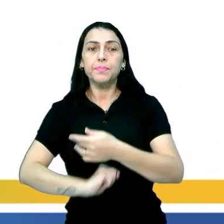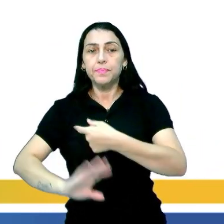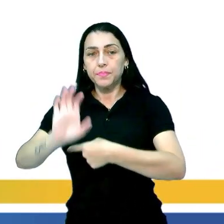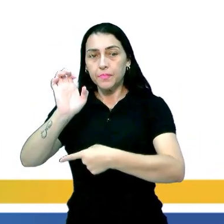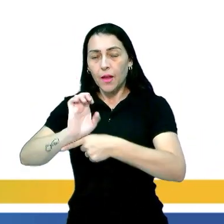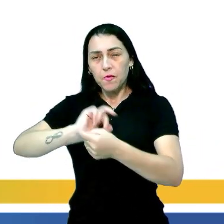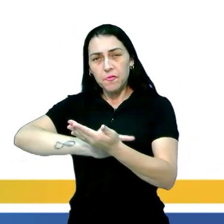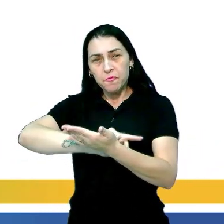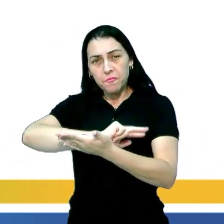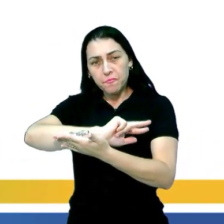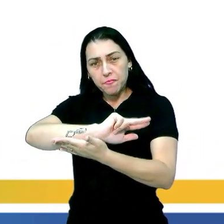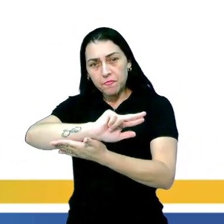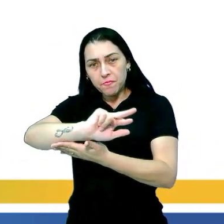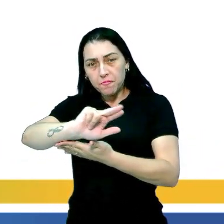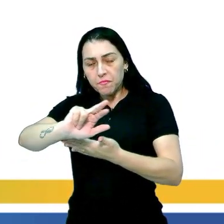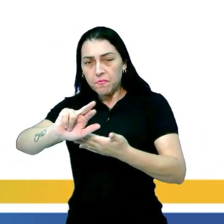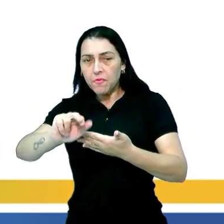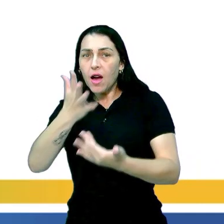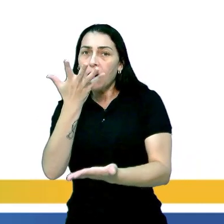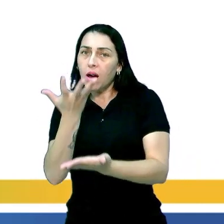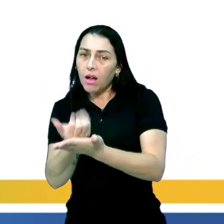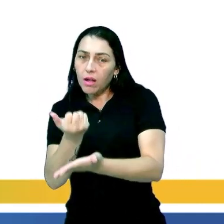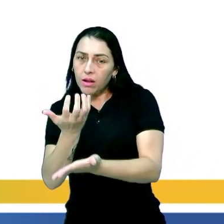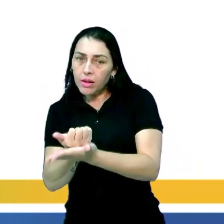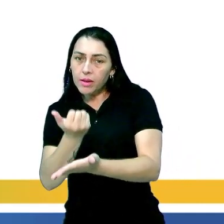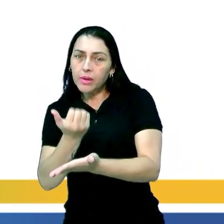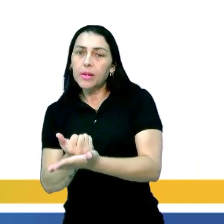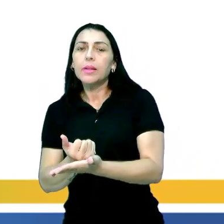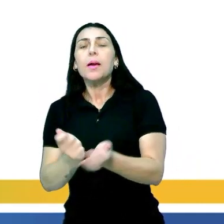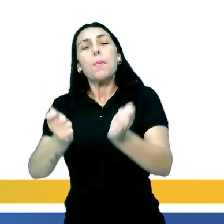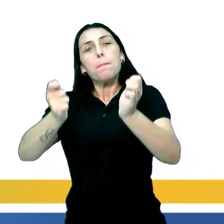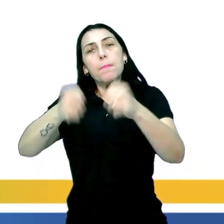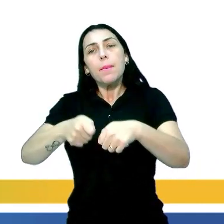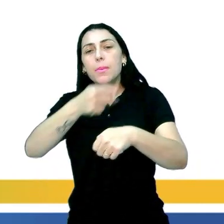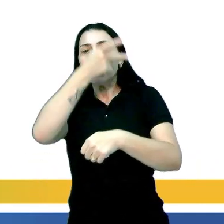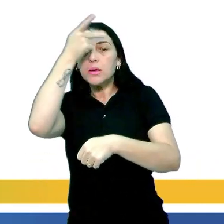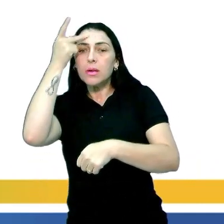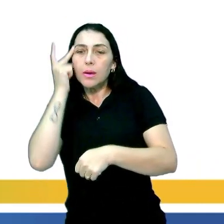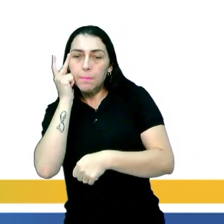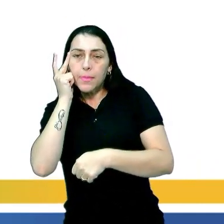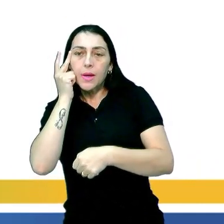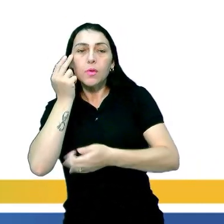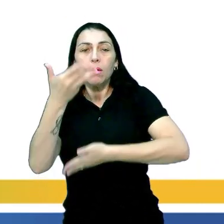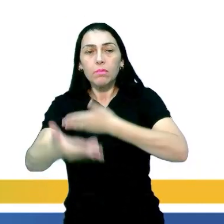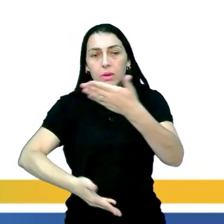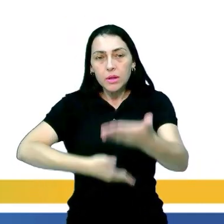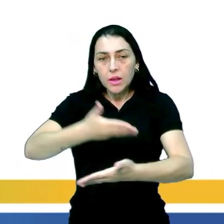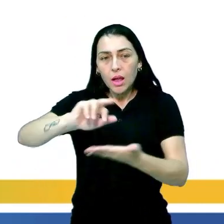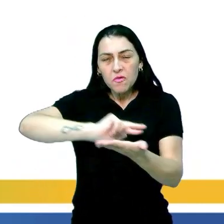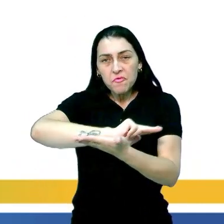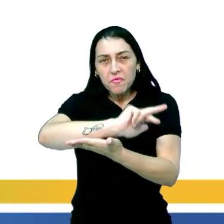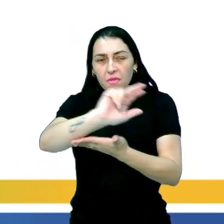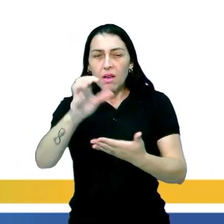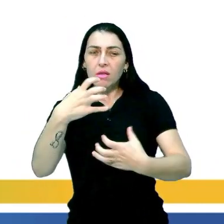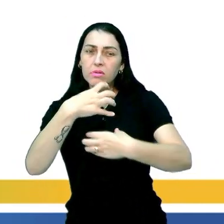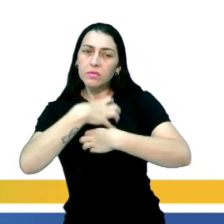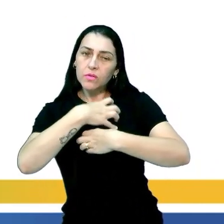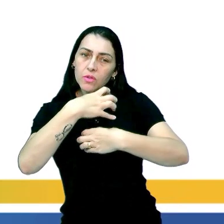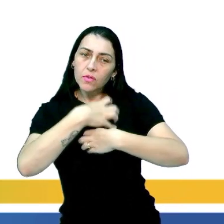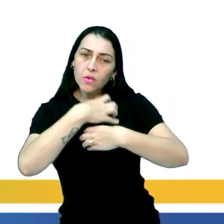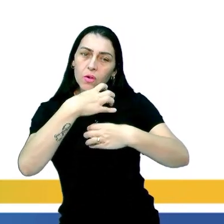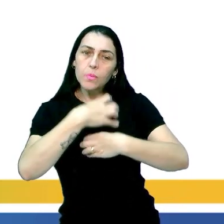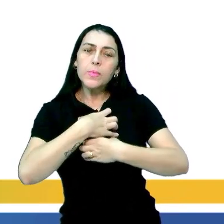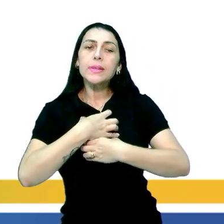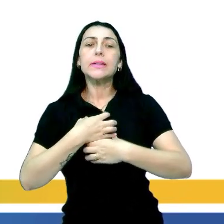E na letra E, vários recursos, como aplicativos, permitem ao usuário interagir de